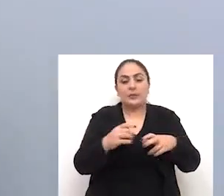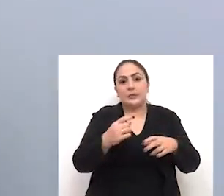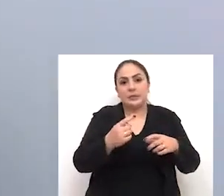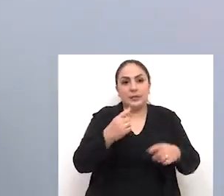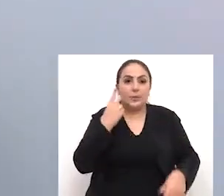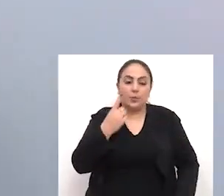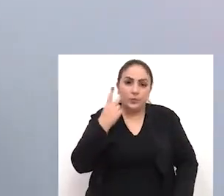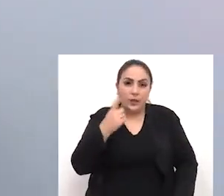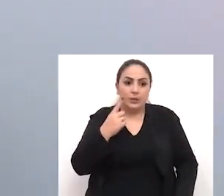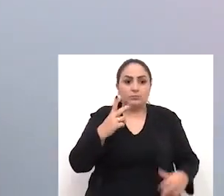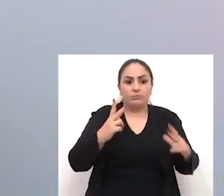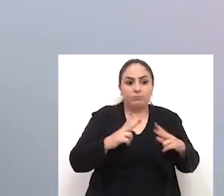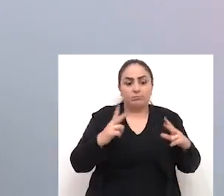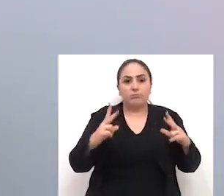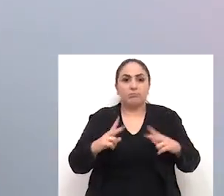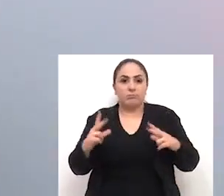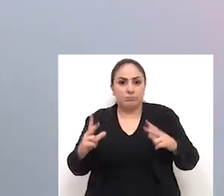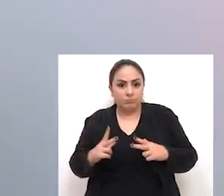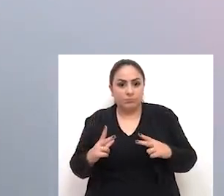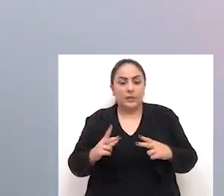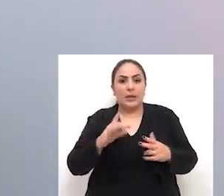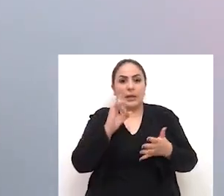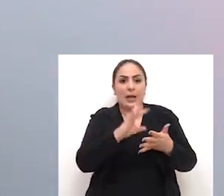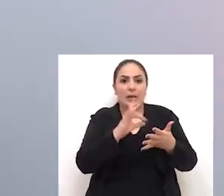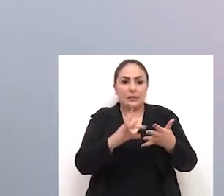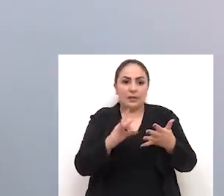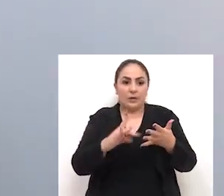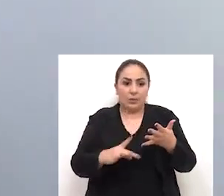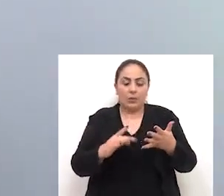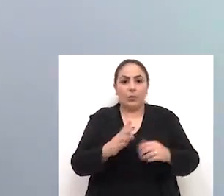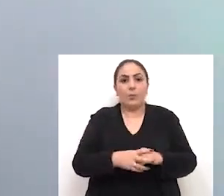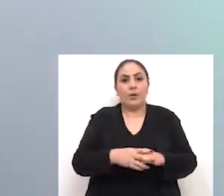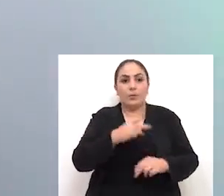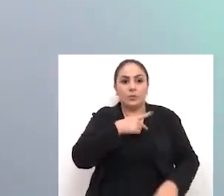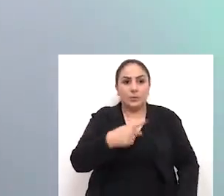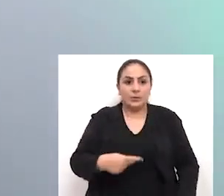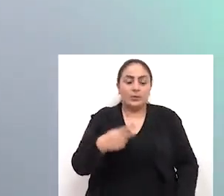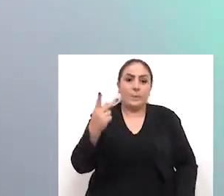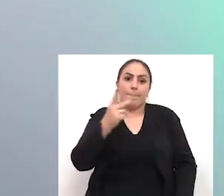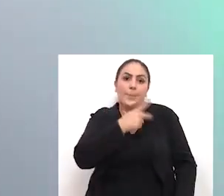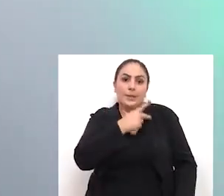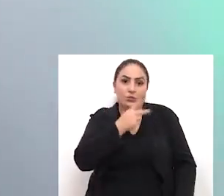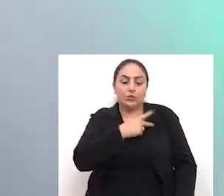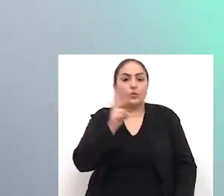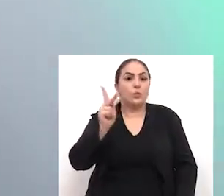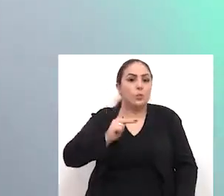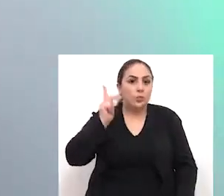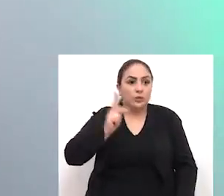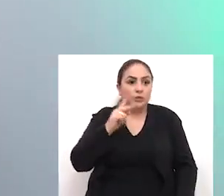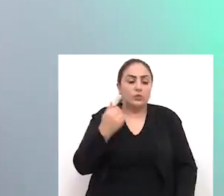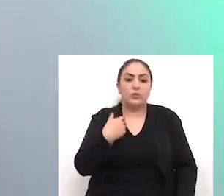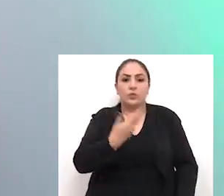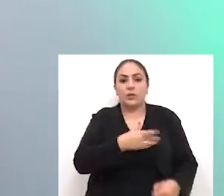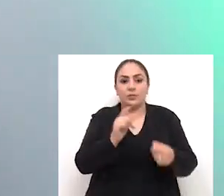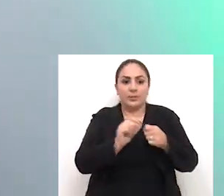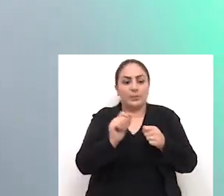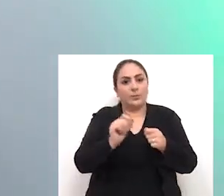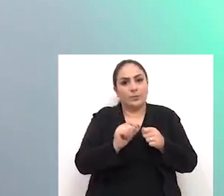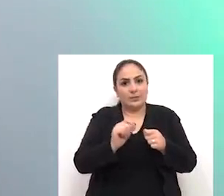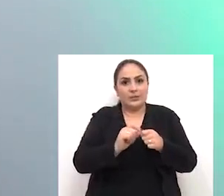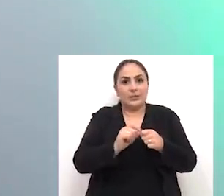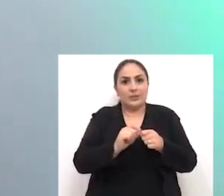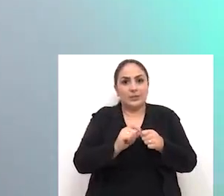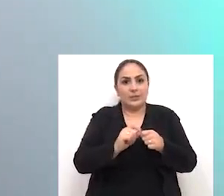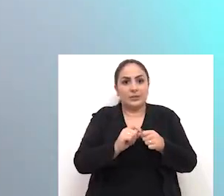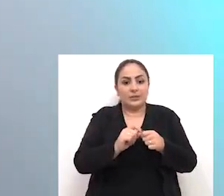de deputados individualmente, cada uma delas, com os presidentes dos partidos políticos. Temos feito essas rodadas